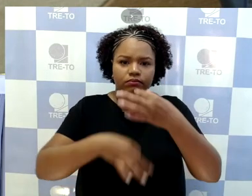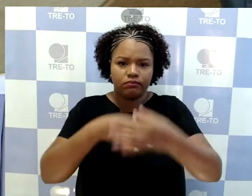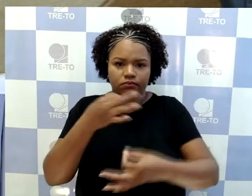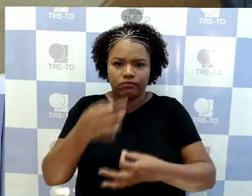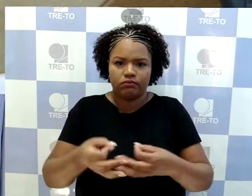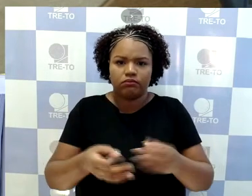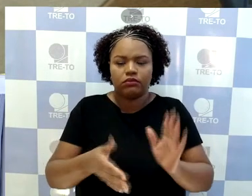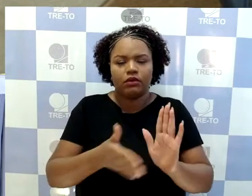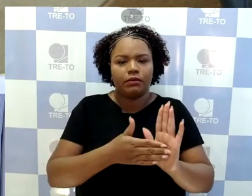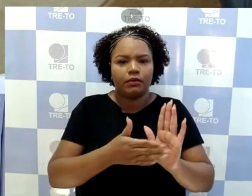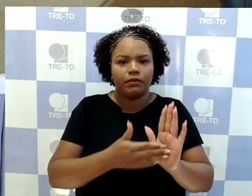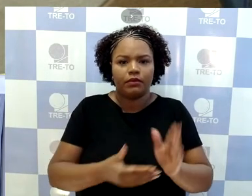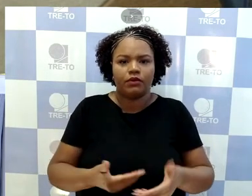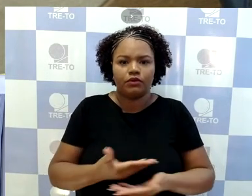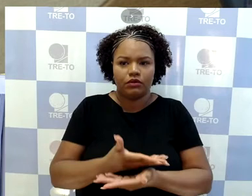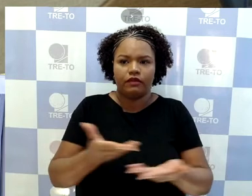Corte.